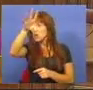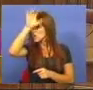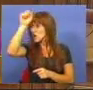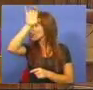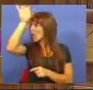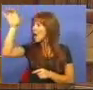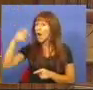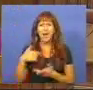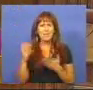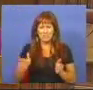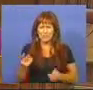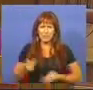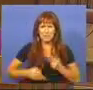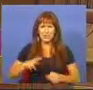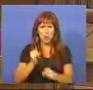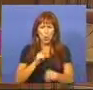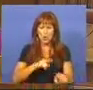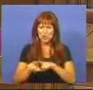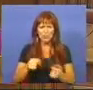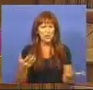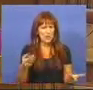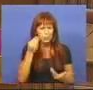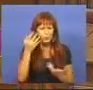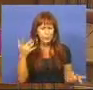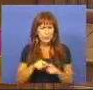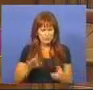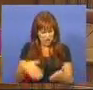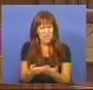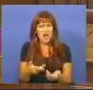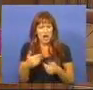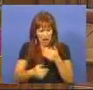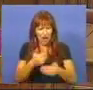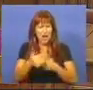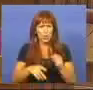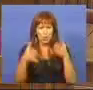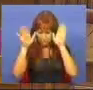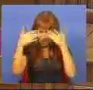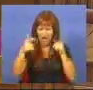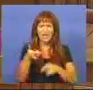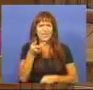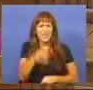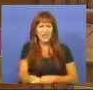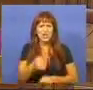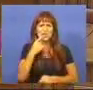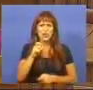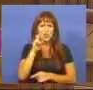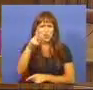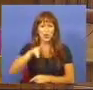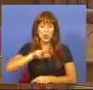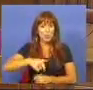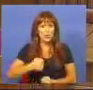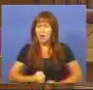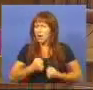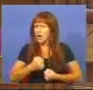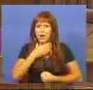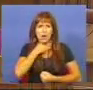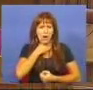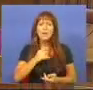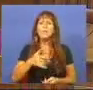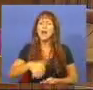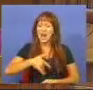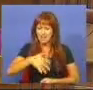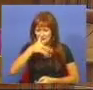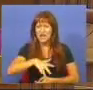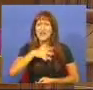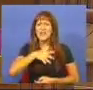não têm que avaliar outras políticas e outros mecanismos face a esta tendência altista das taxas de juros. Os portugueses não aguentam mais. Lamento dizer,